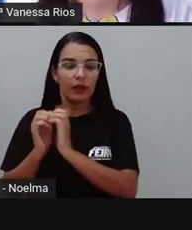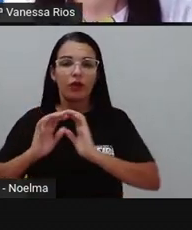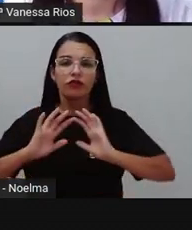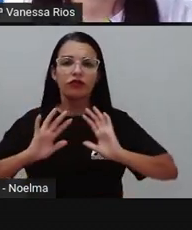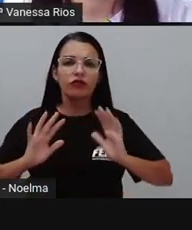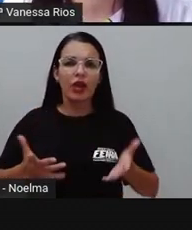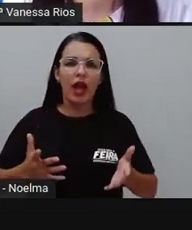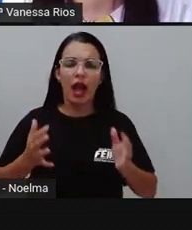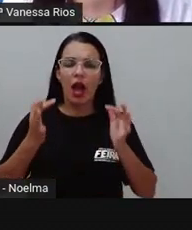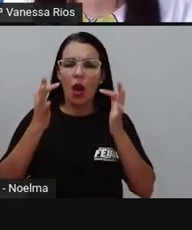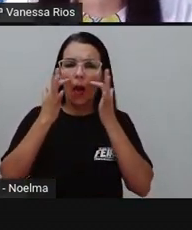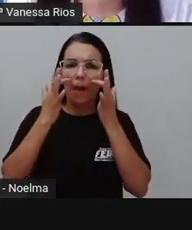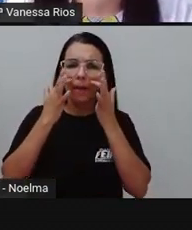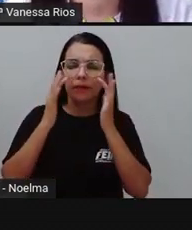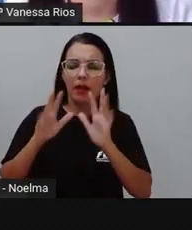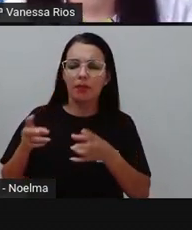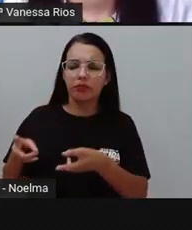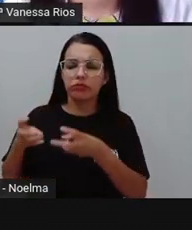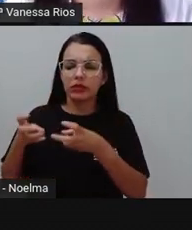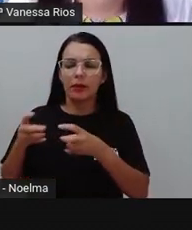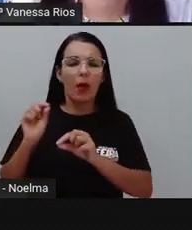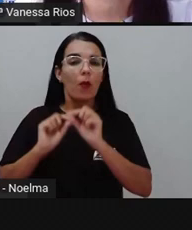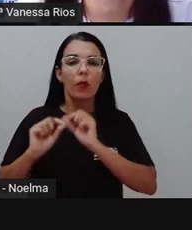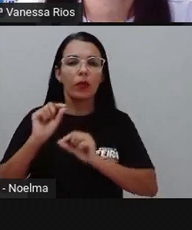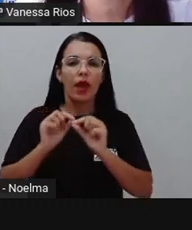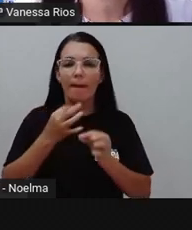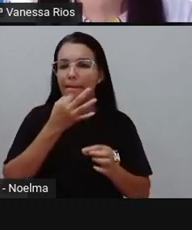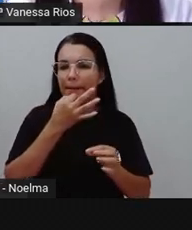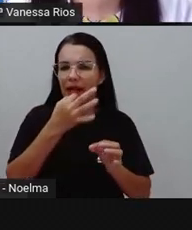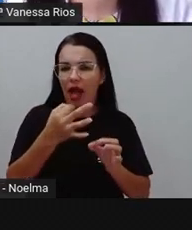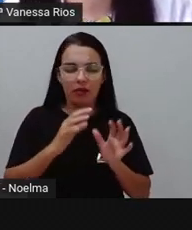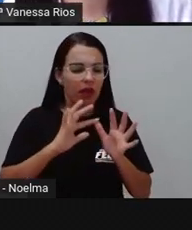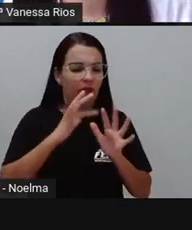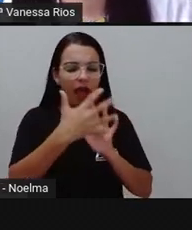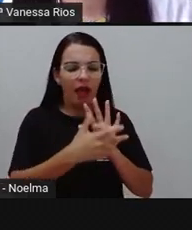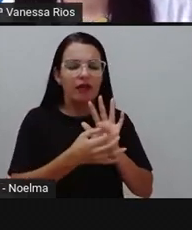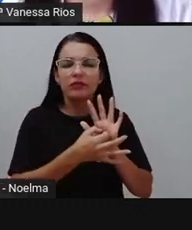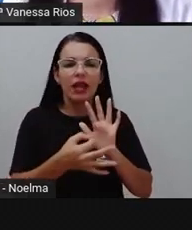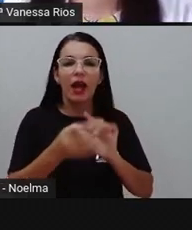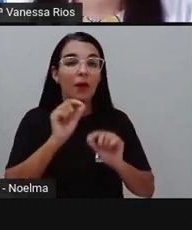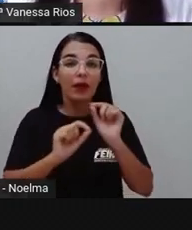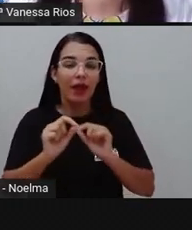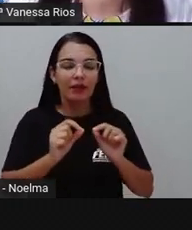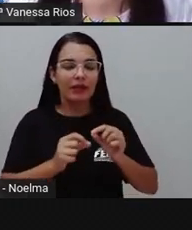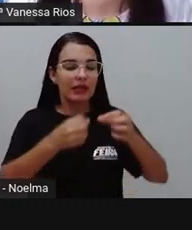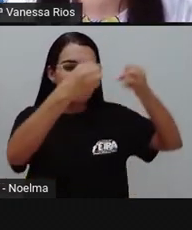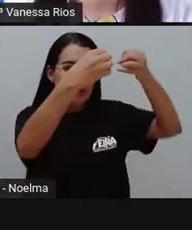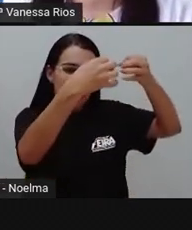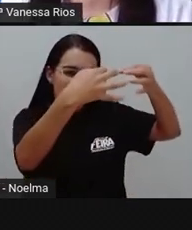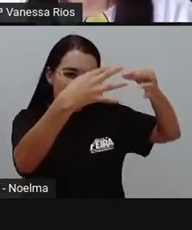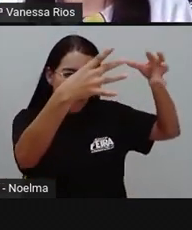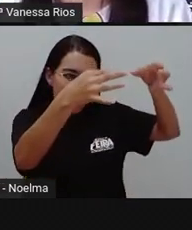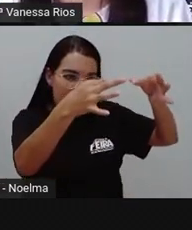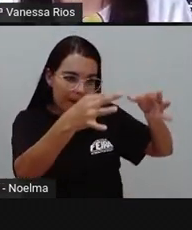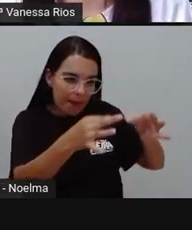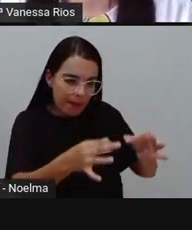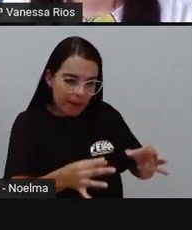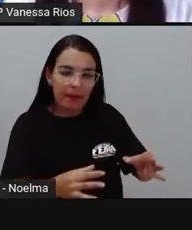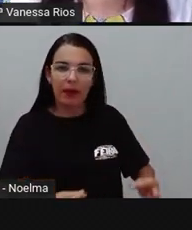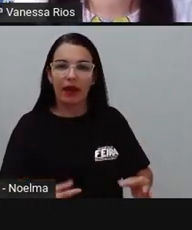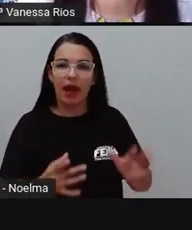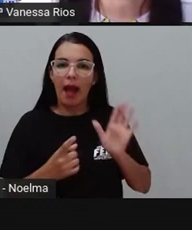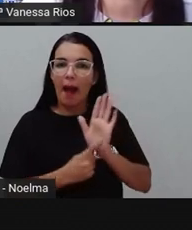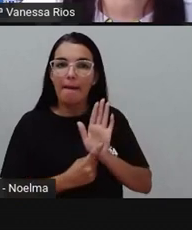resenha, né, que resenhar é descrever, é falar, é apresentar as características,